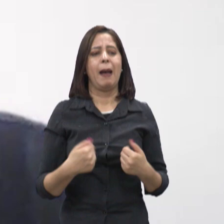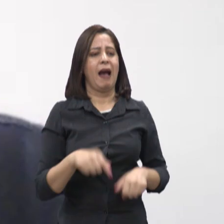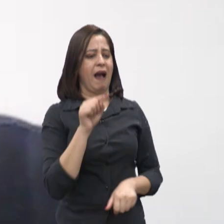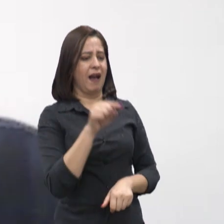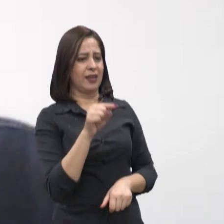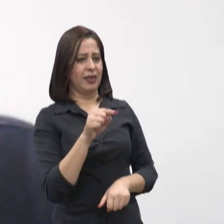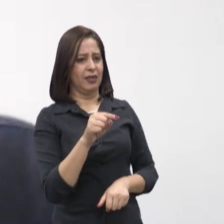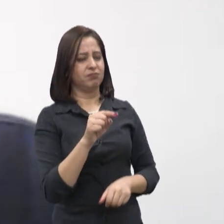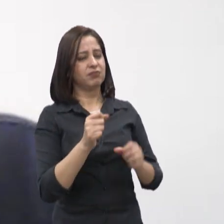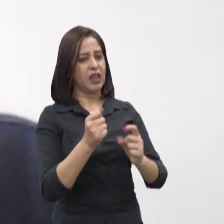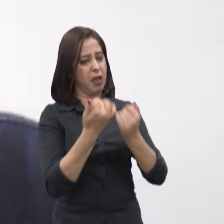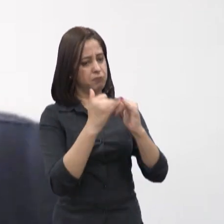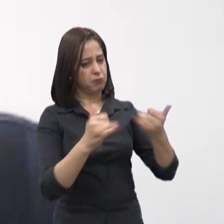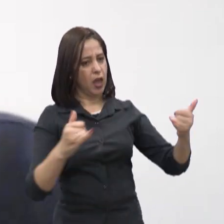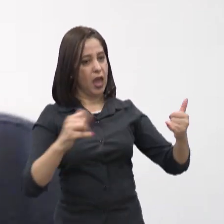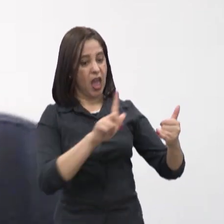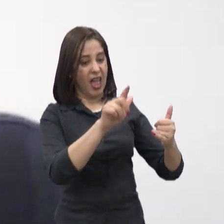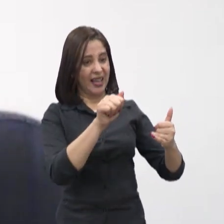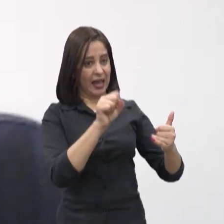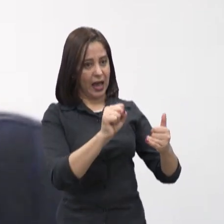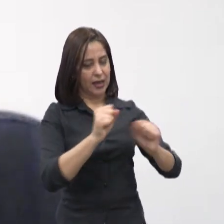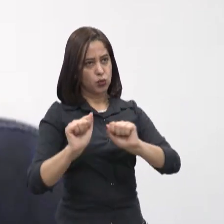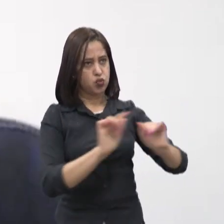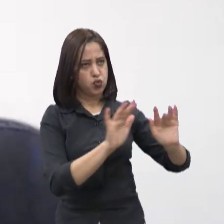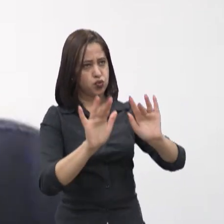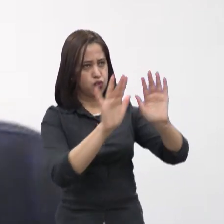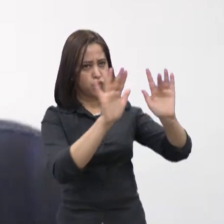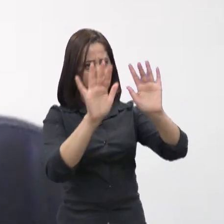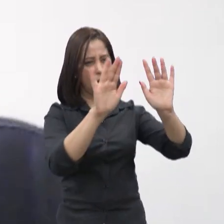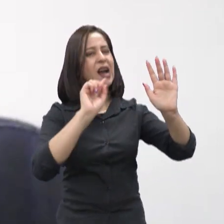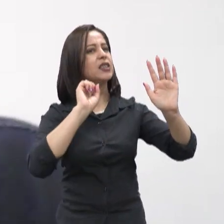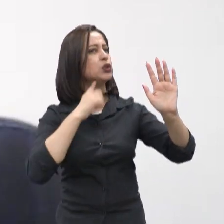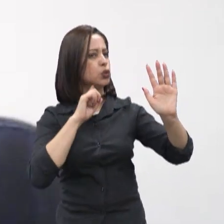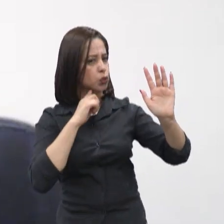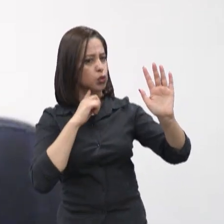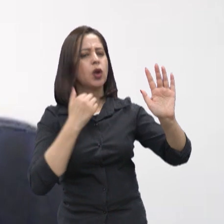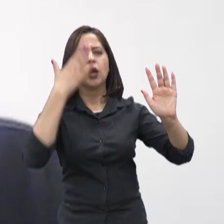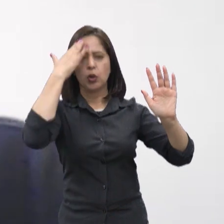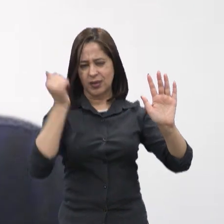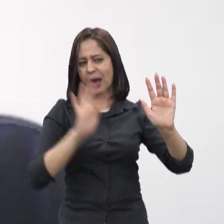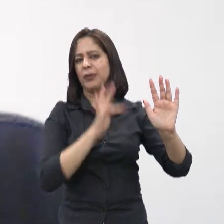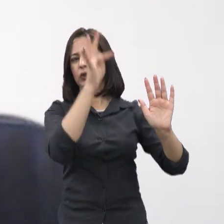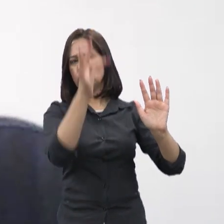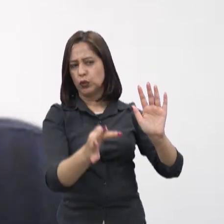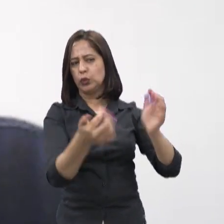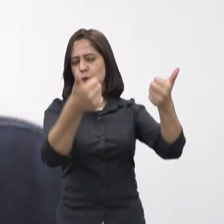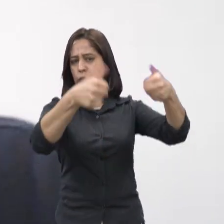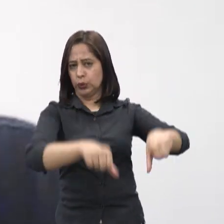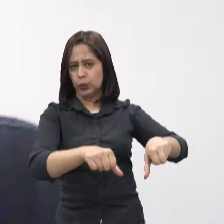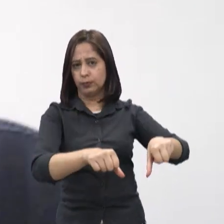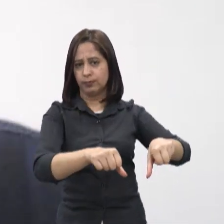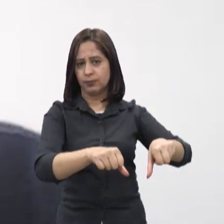que aumenta a quantidade de gás estufa na atmosfera, sabendo de todas as consequências que isso vai ter a algum prazo, se é